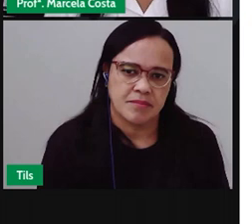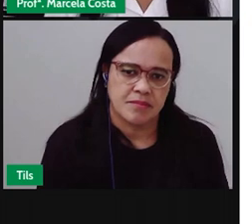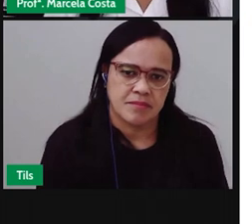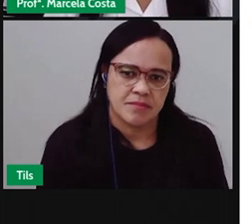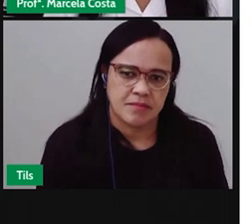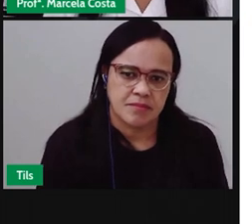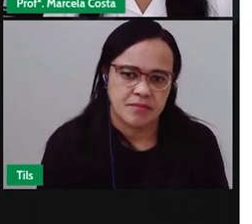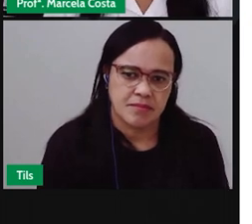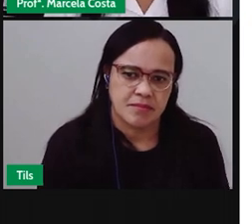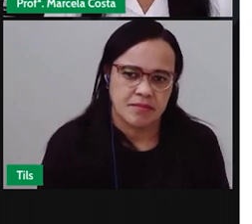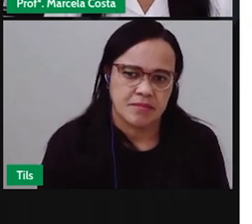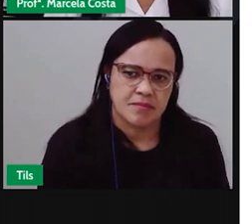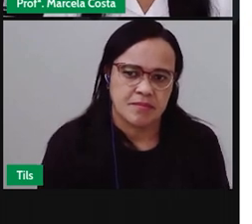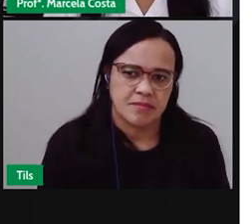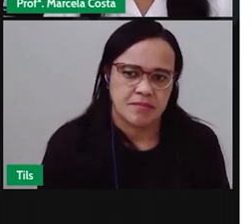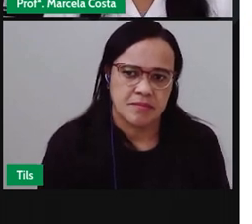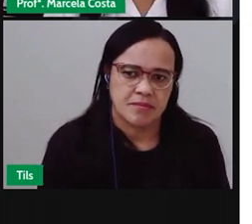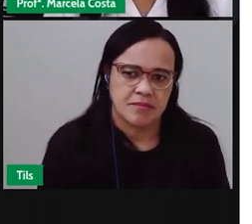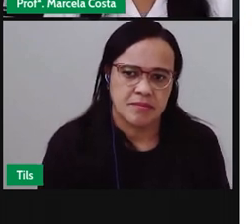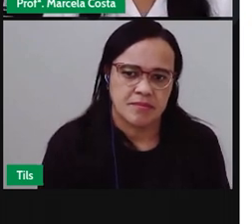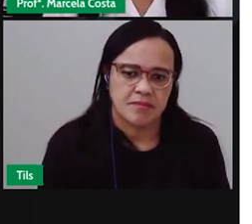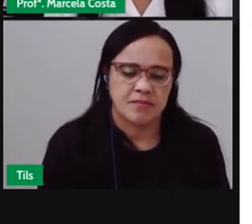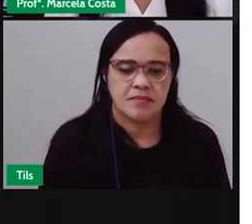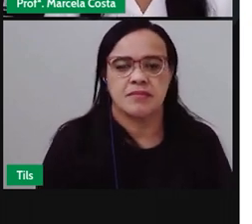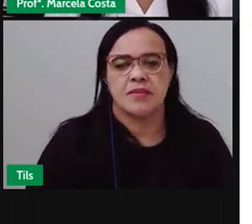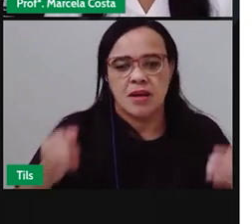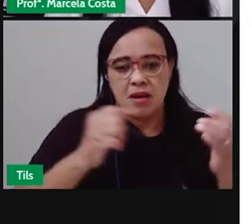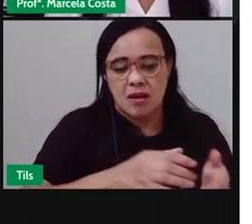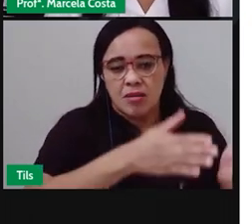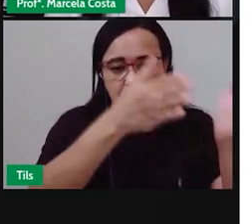Agora O que essa outra imagem Representa